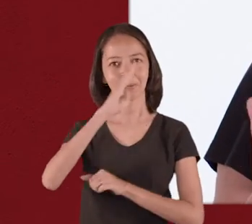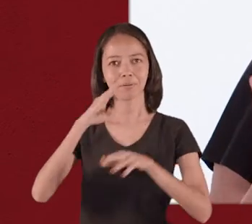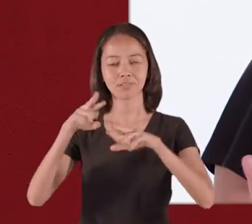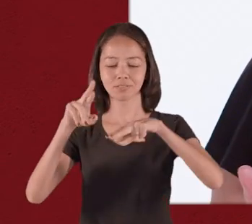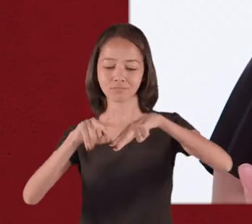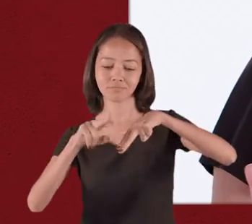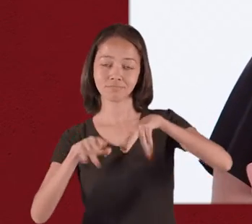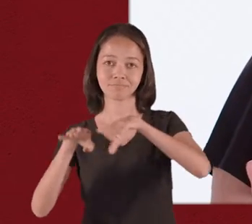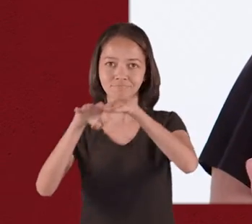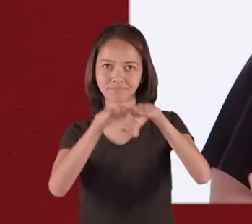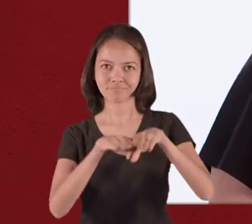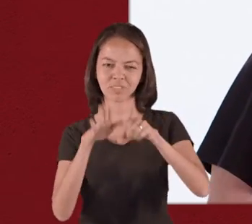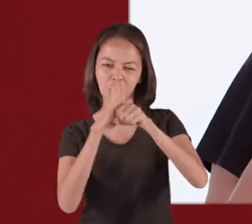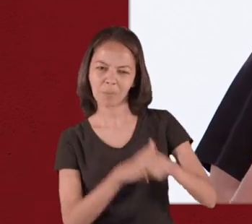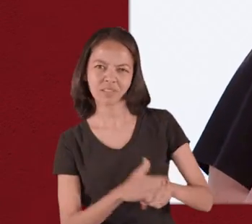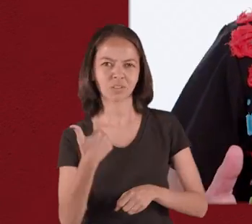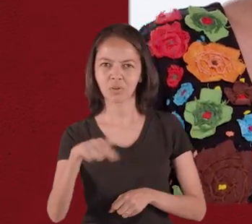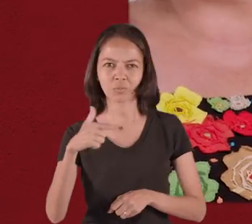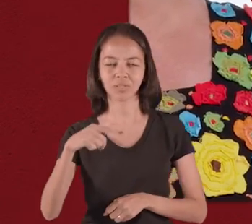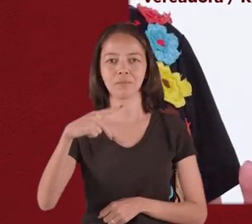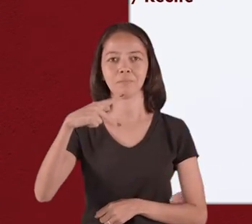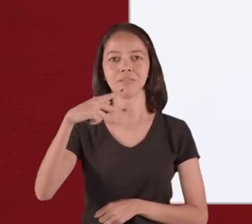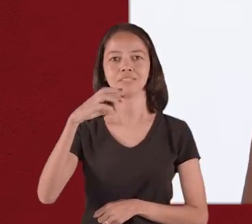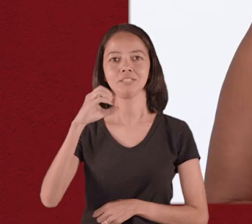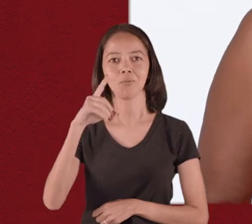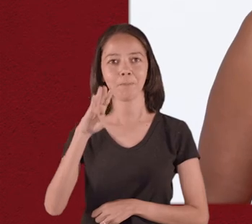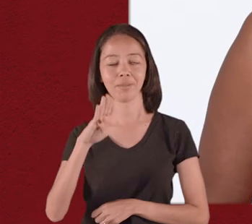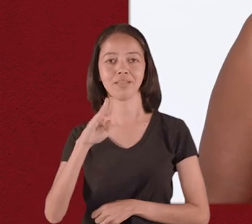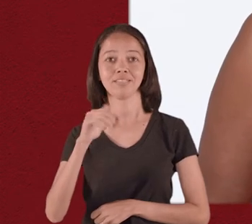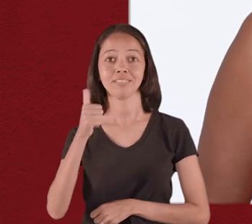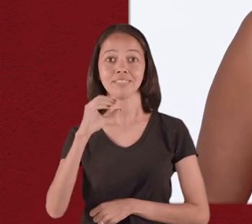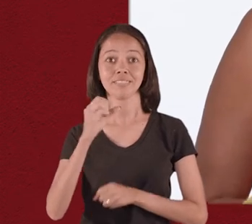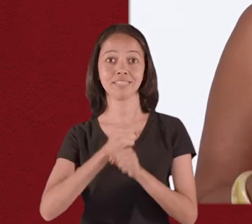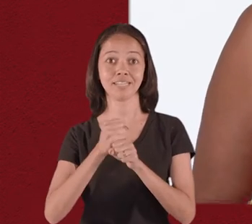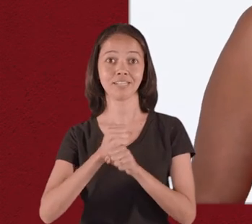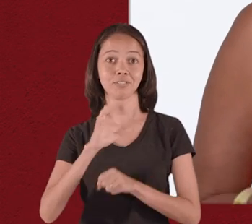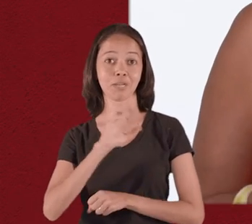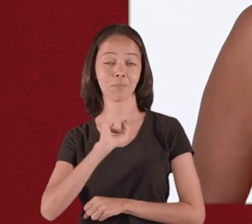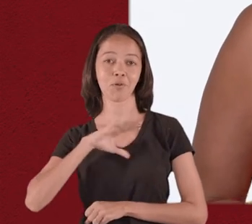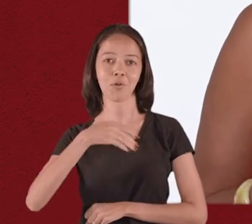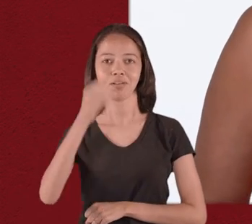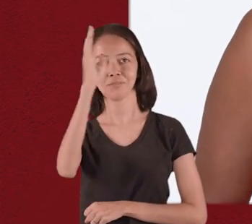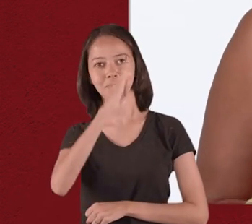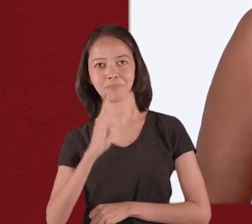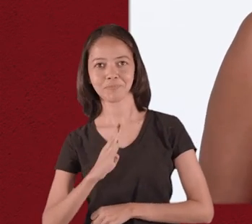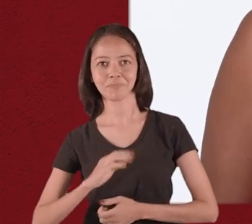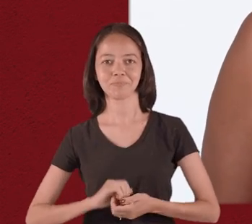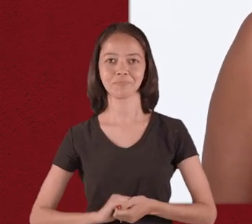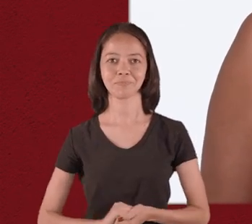nação com igualdade de gênero e sem opressão. PCdoB. 100 anos de amor e coragem pelo Brasil.